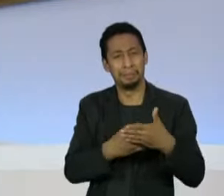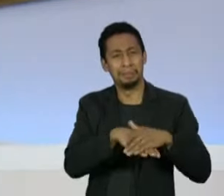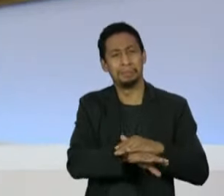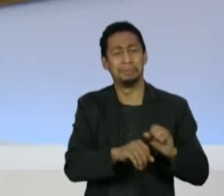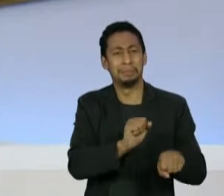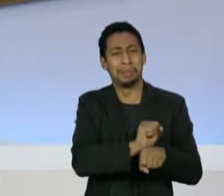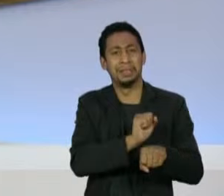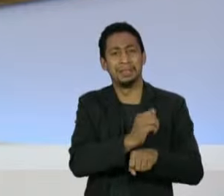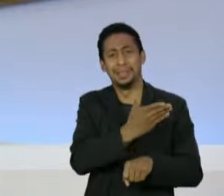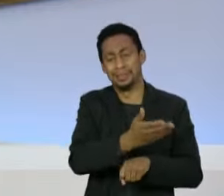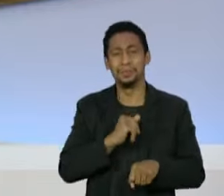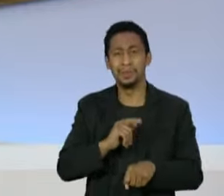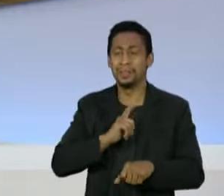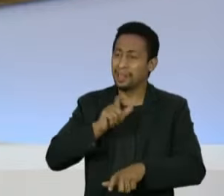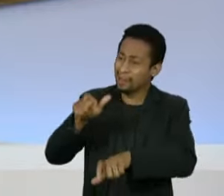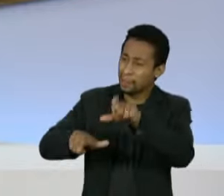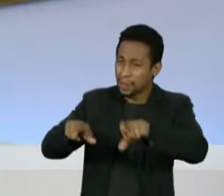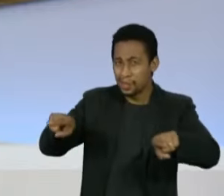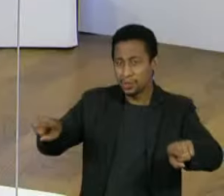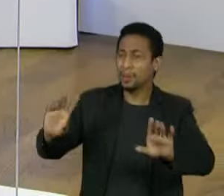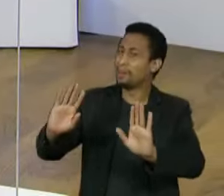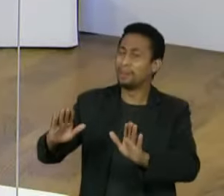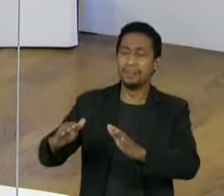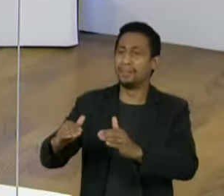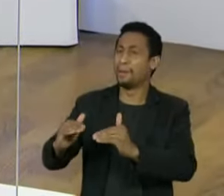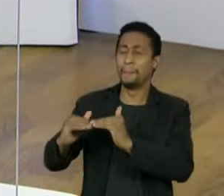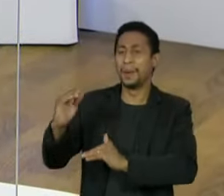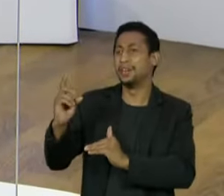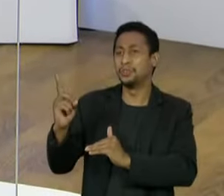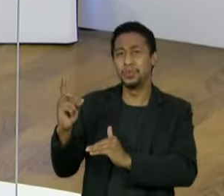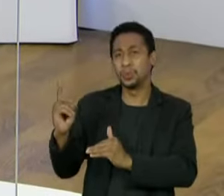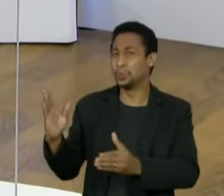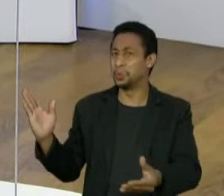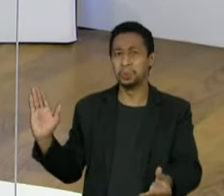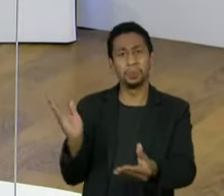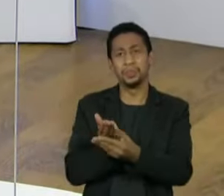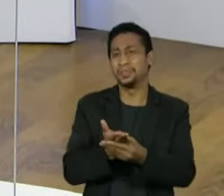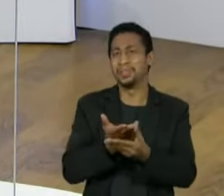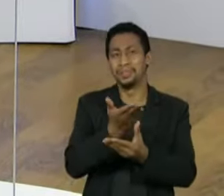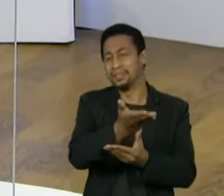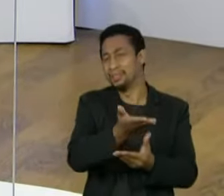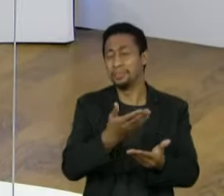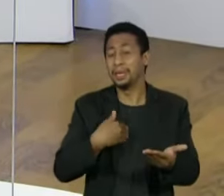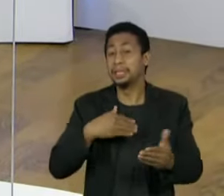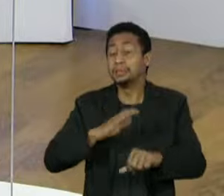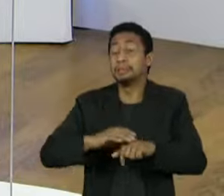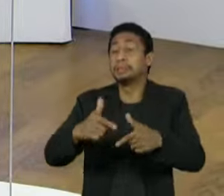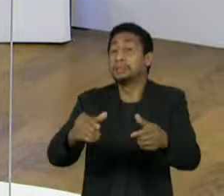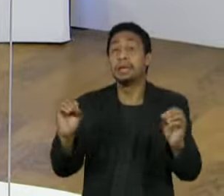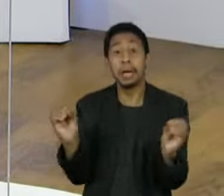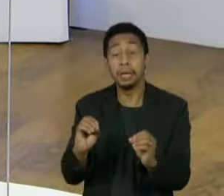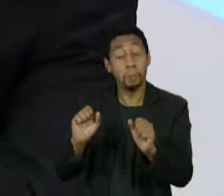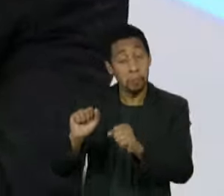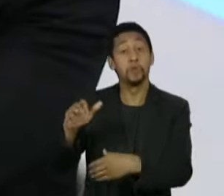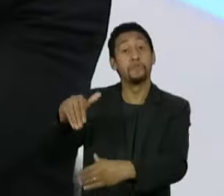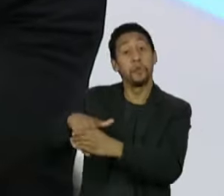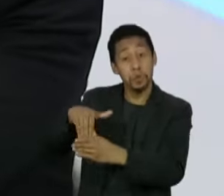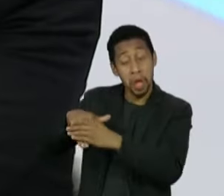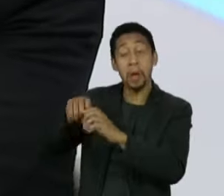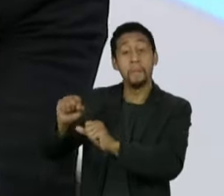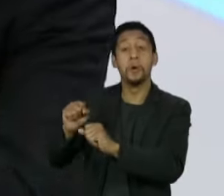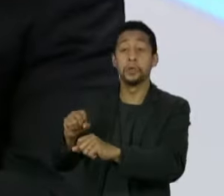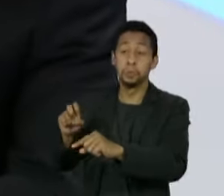processos há muito tempo e você não tem decisão, você não tem julgamento e as pessoas continuam tendo a possibilidade de votar num cidadão que